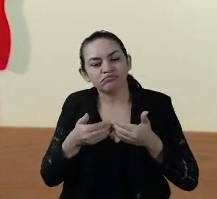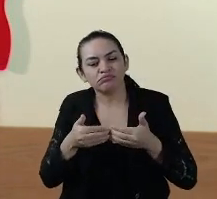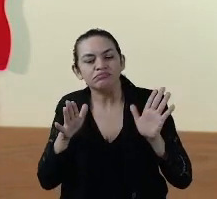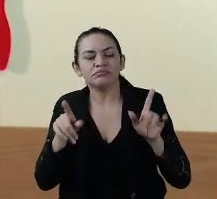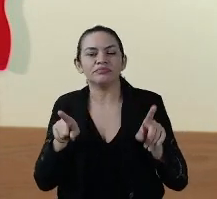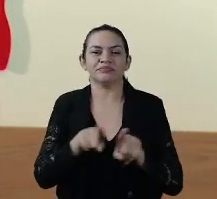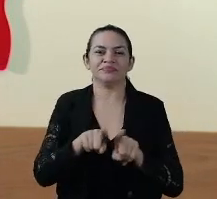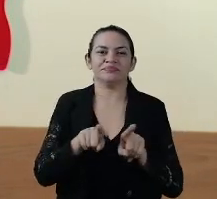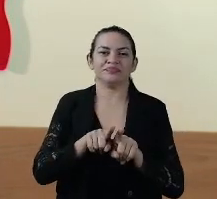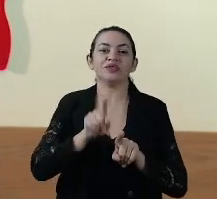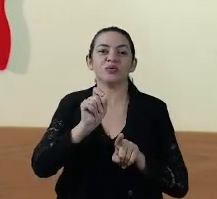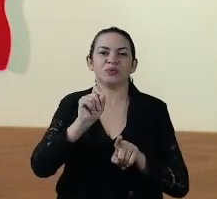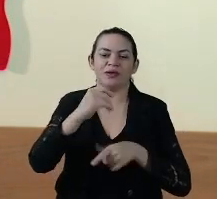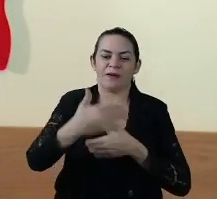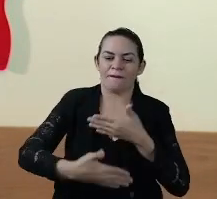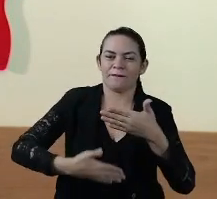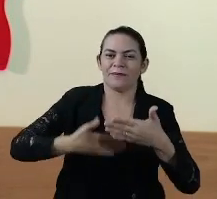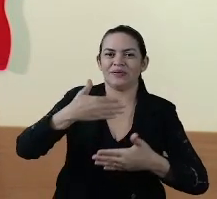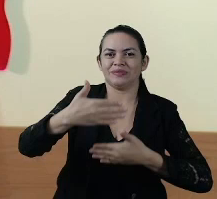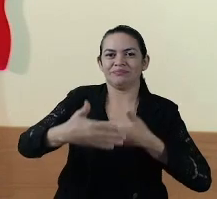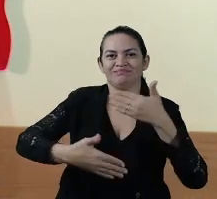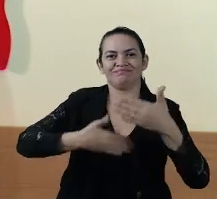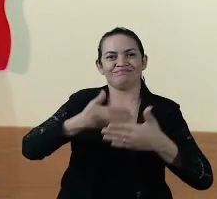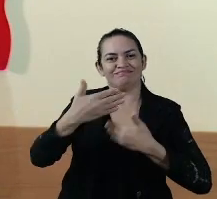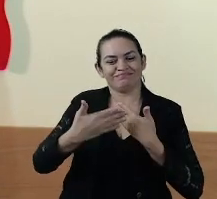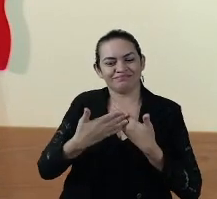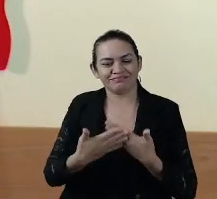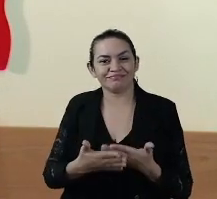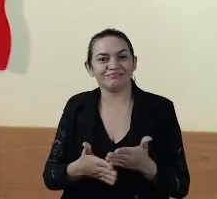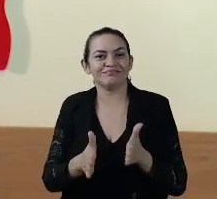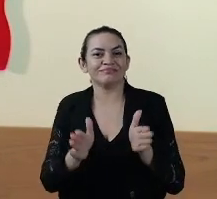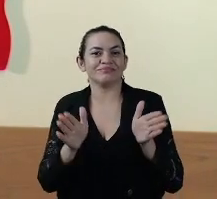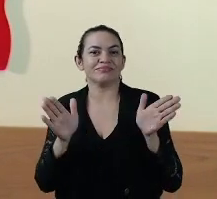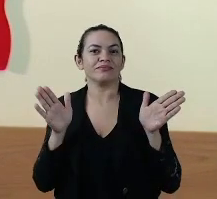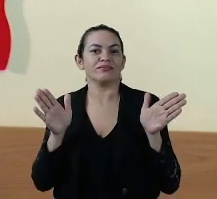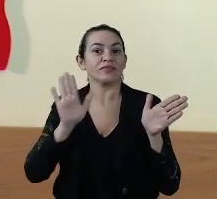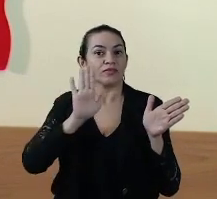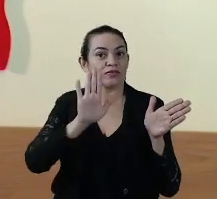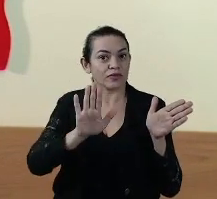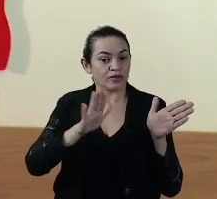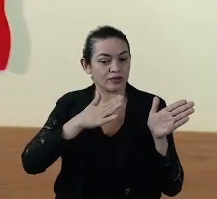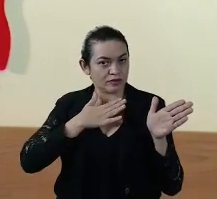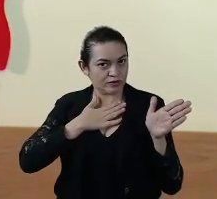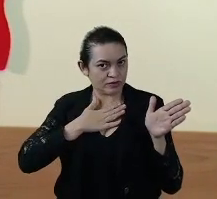o processo de abertura lento,